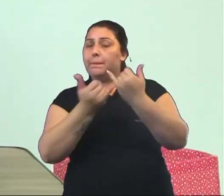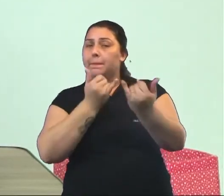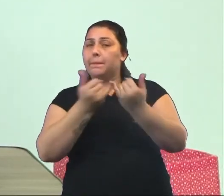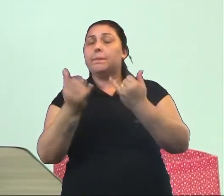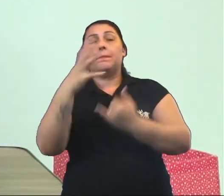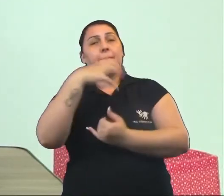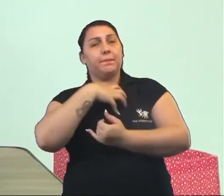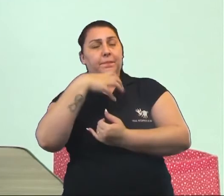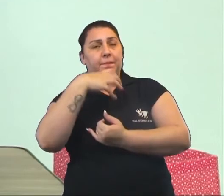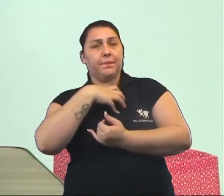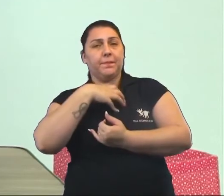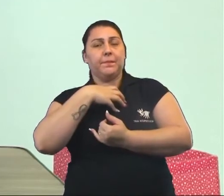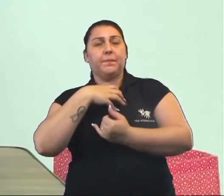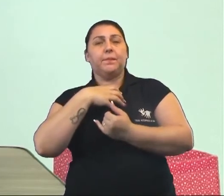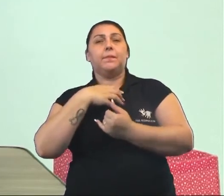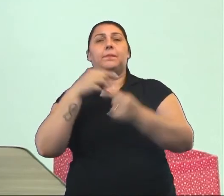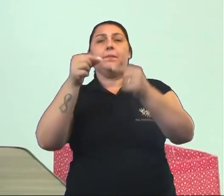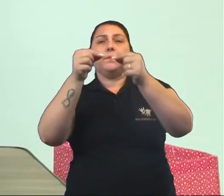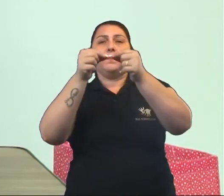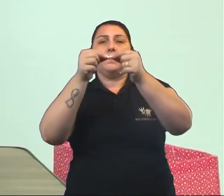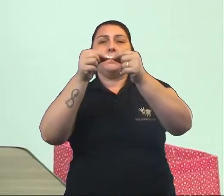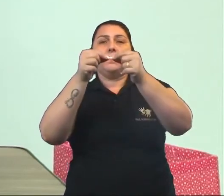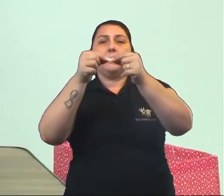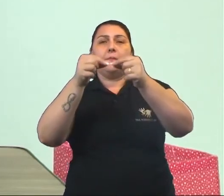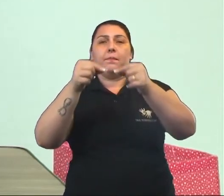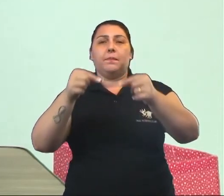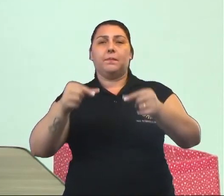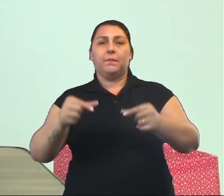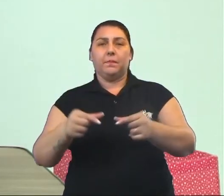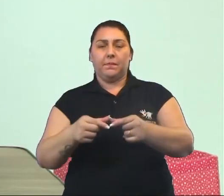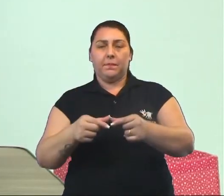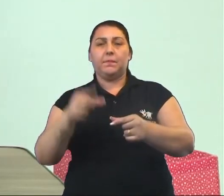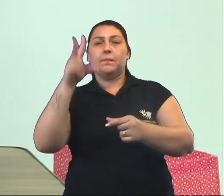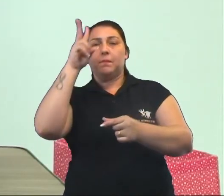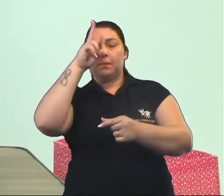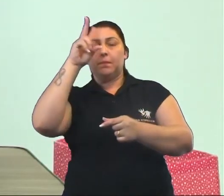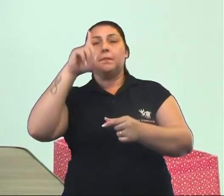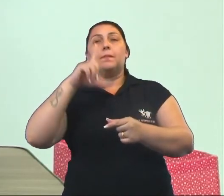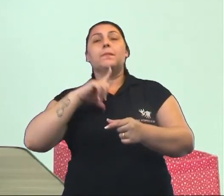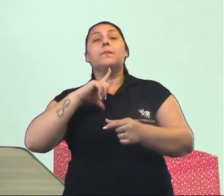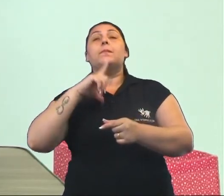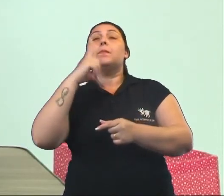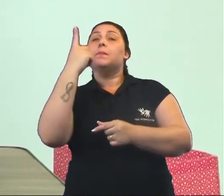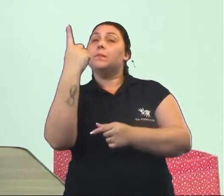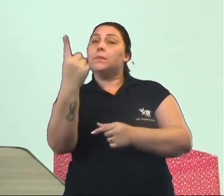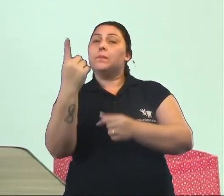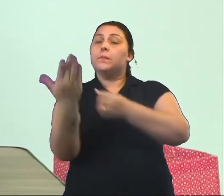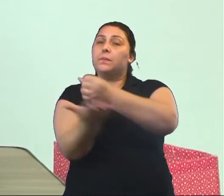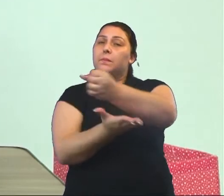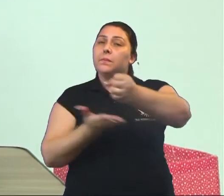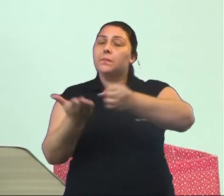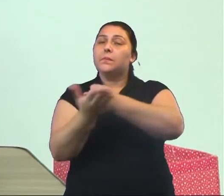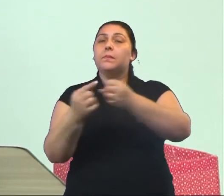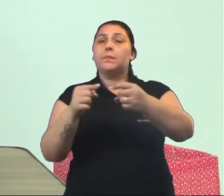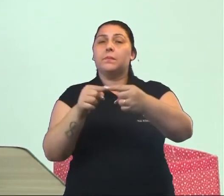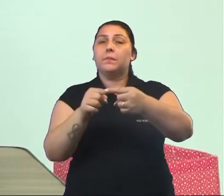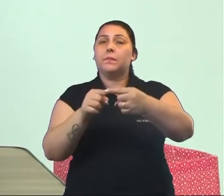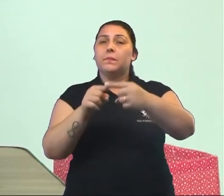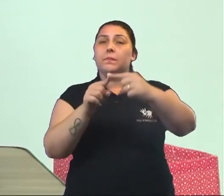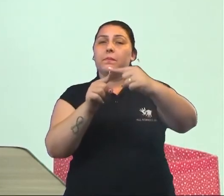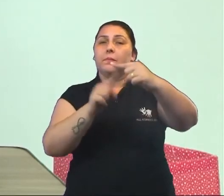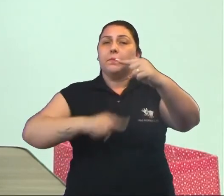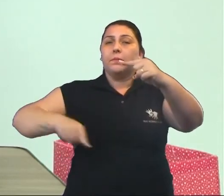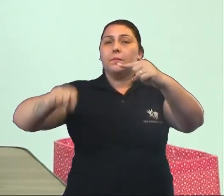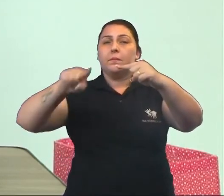ao formato de um cone? Sim ou não? Lembrando que o cone, ele possui apenas uma base também circular